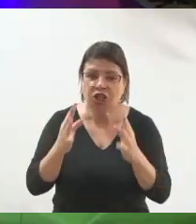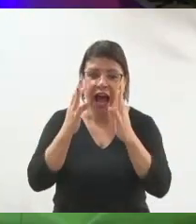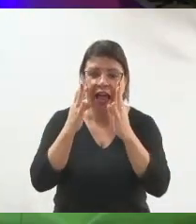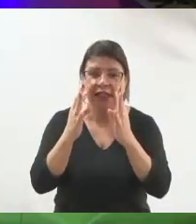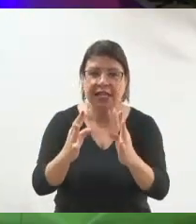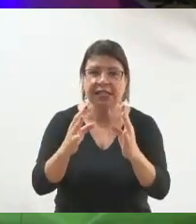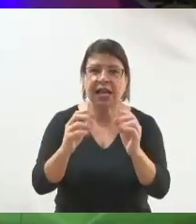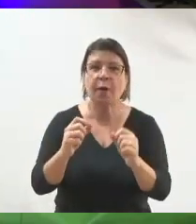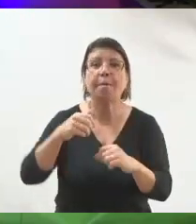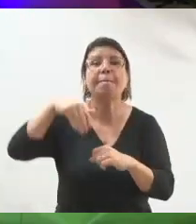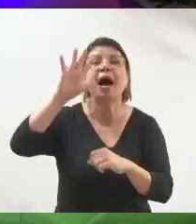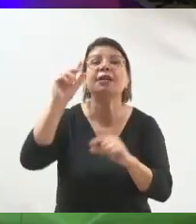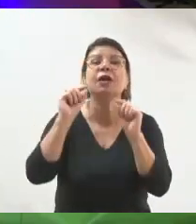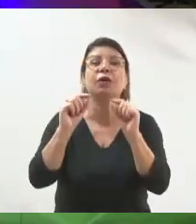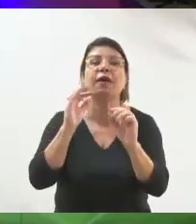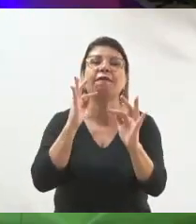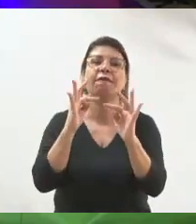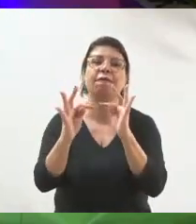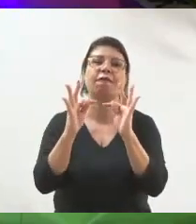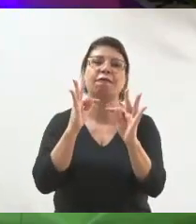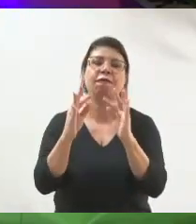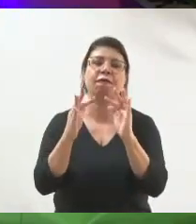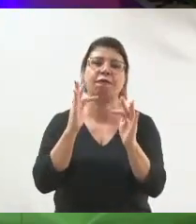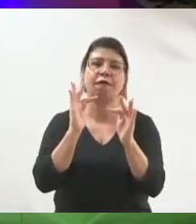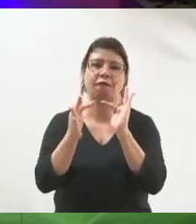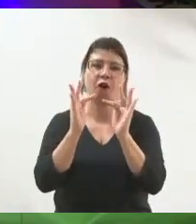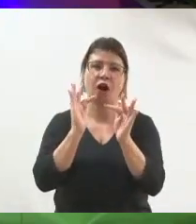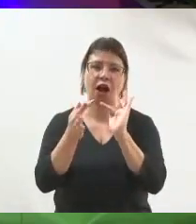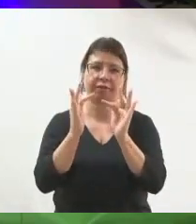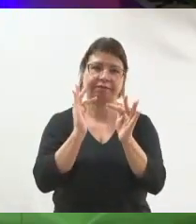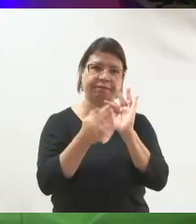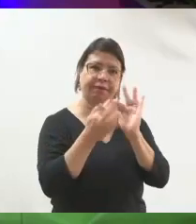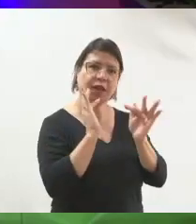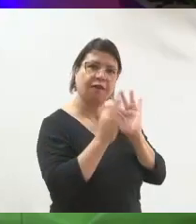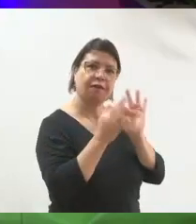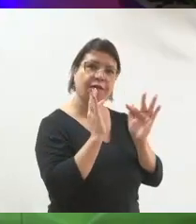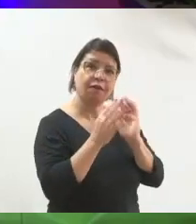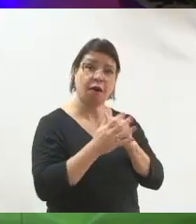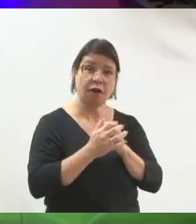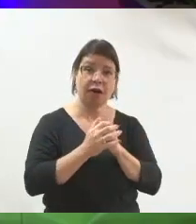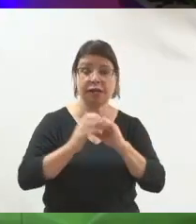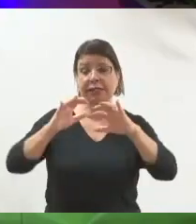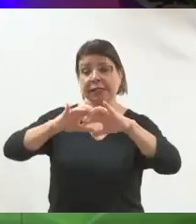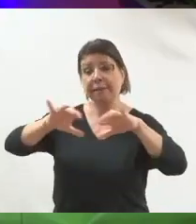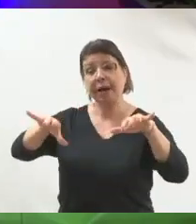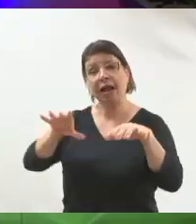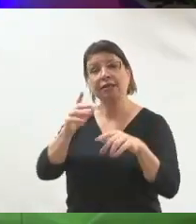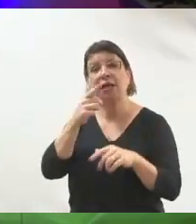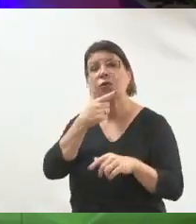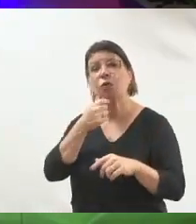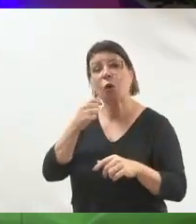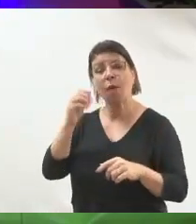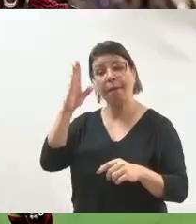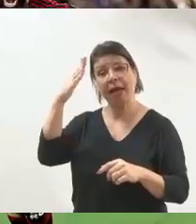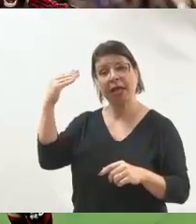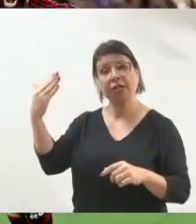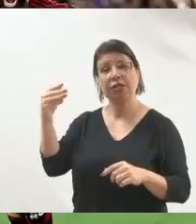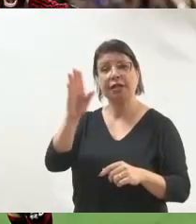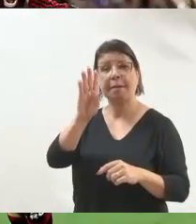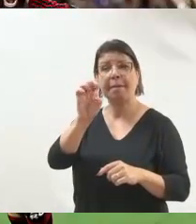É o que as pessoas querem saber. As pessoas querem saber lá da separação do belo, querem saber aqui do novo bebê dos